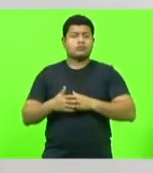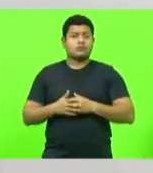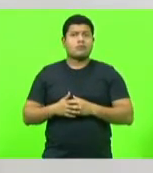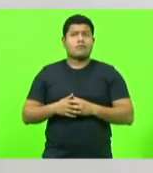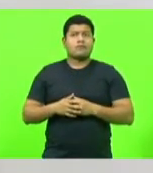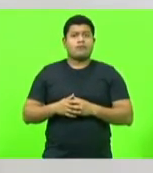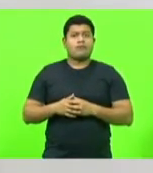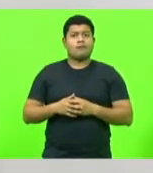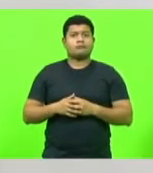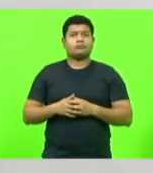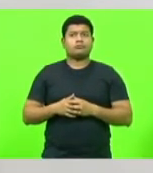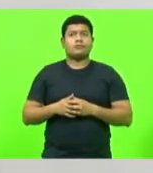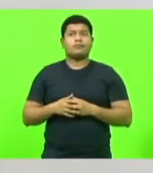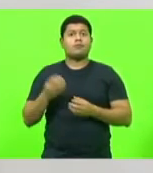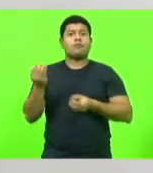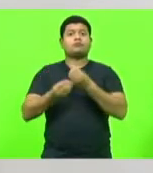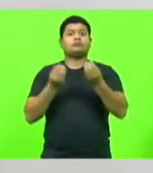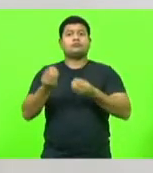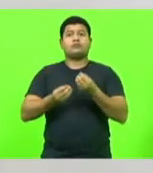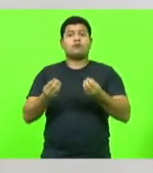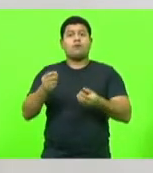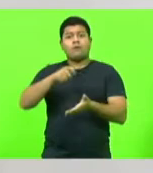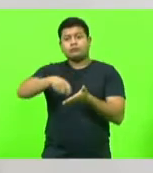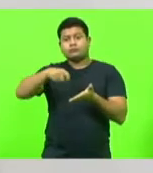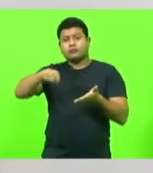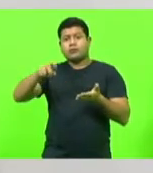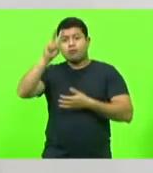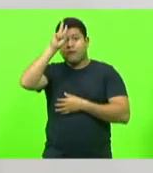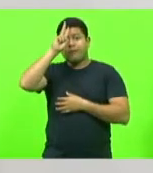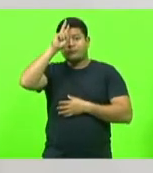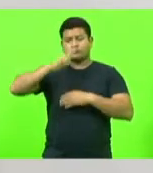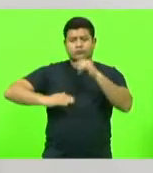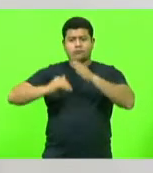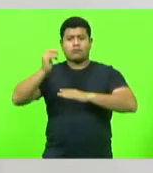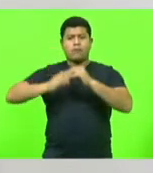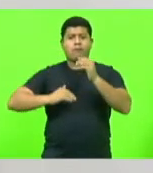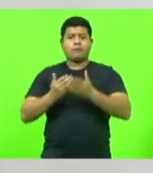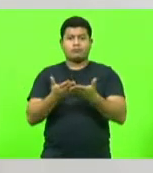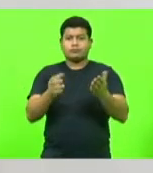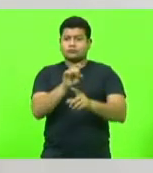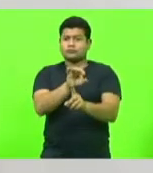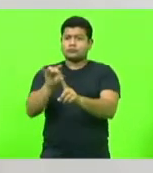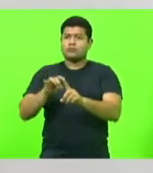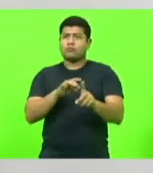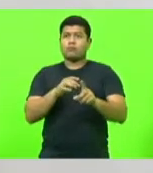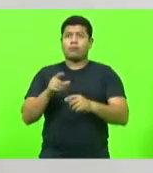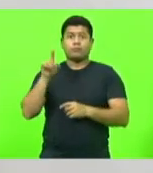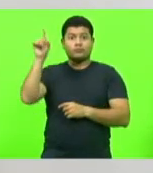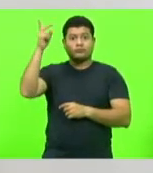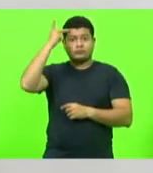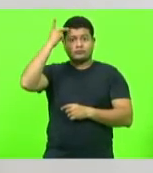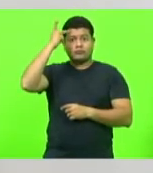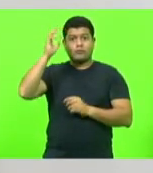como que vai ser escrito na história a atuação de vocês? Lá em São Paulo já tem um comandante de região